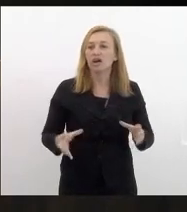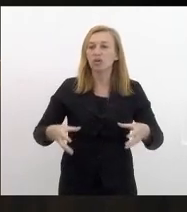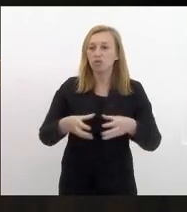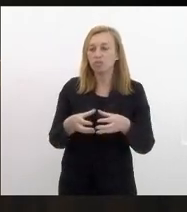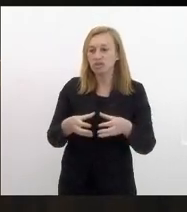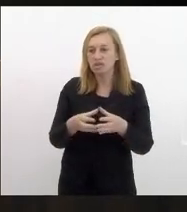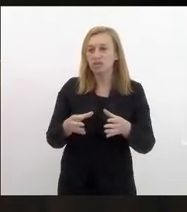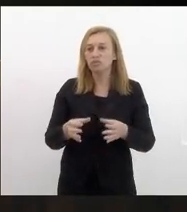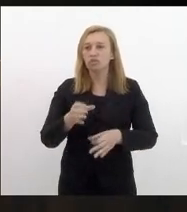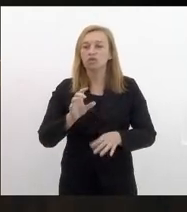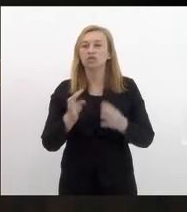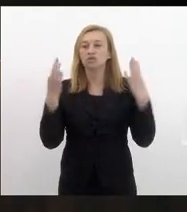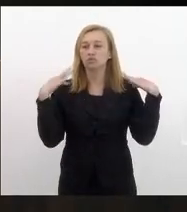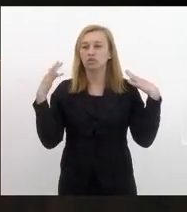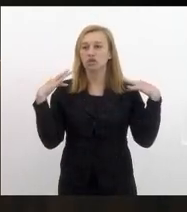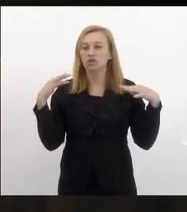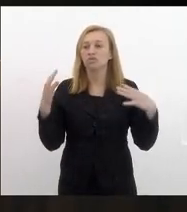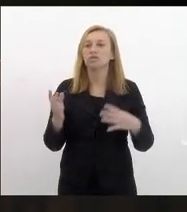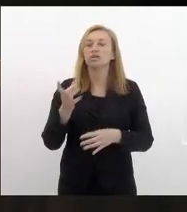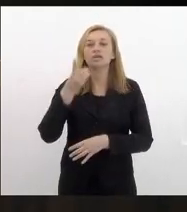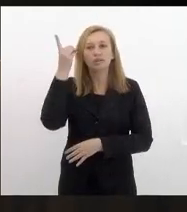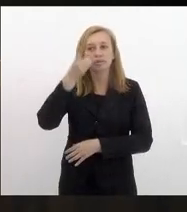deputada Alana Passos